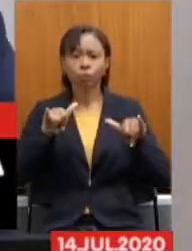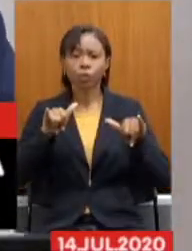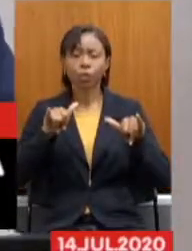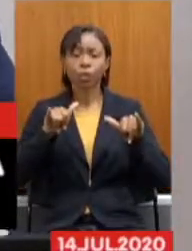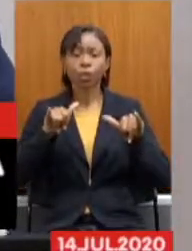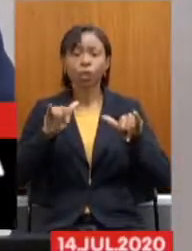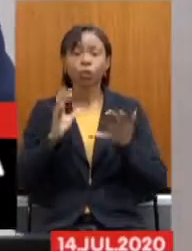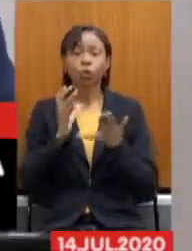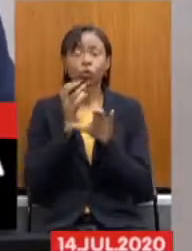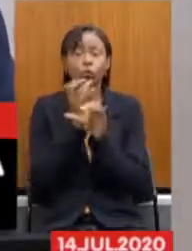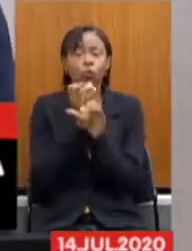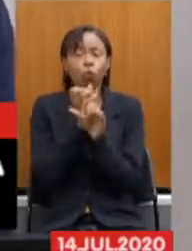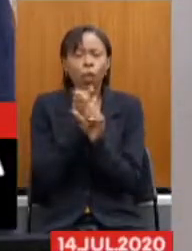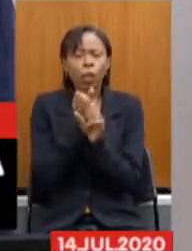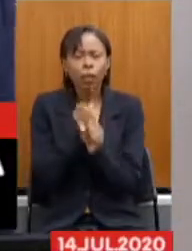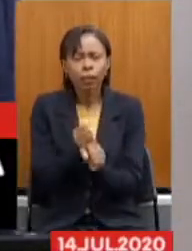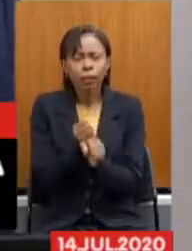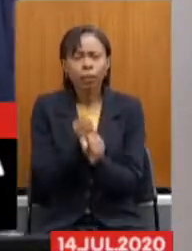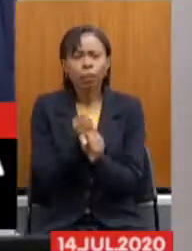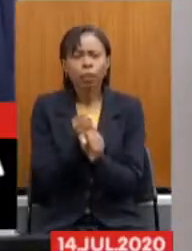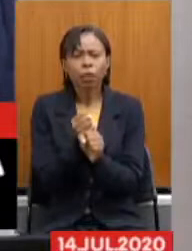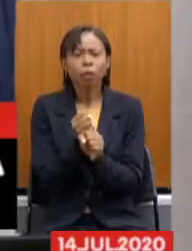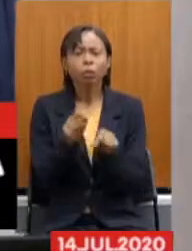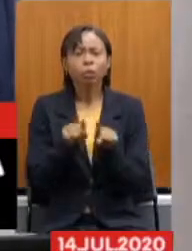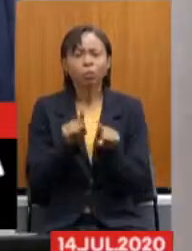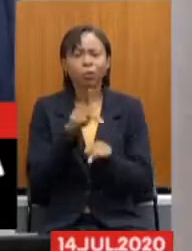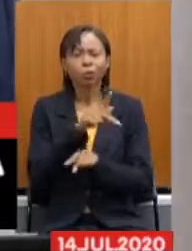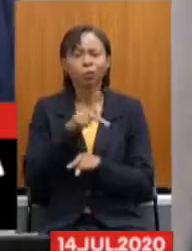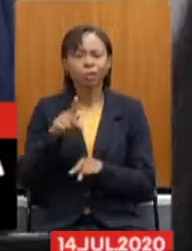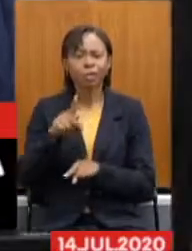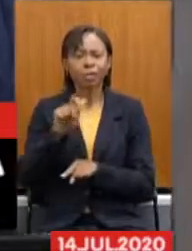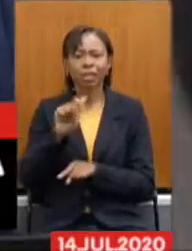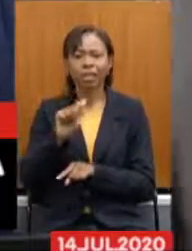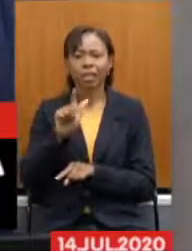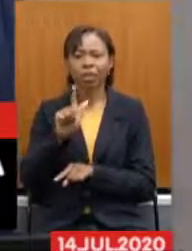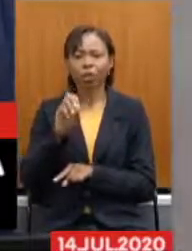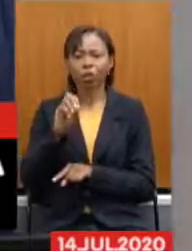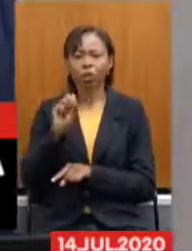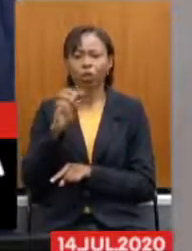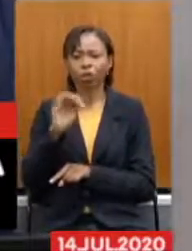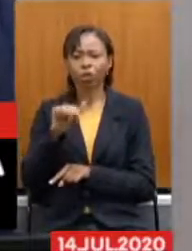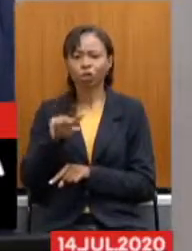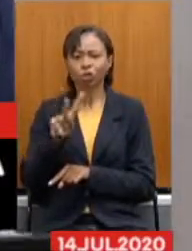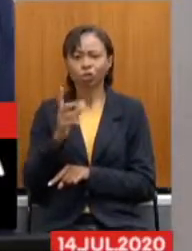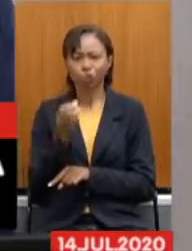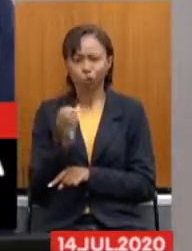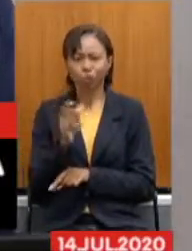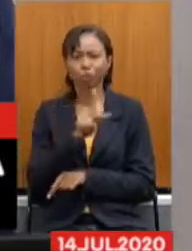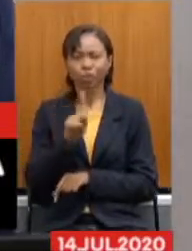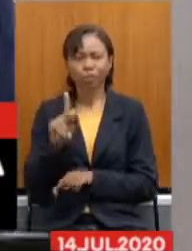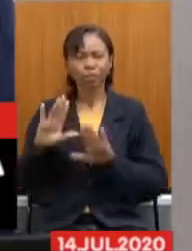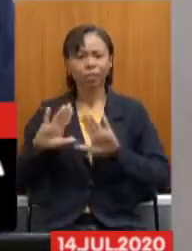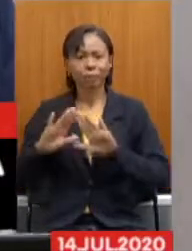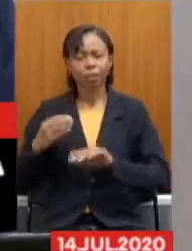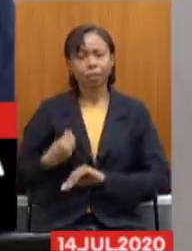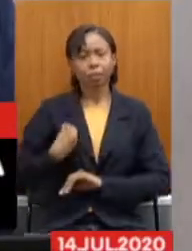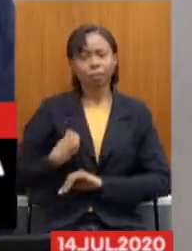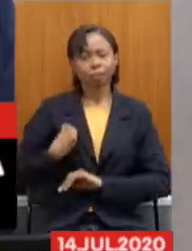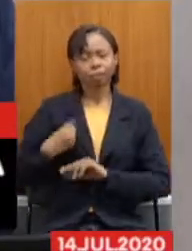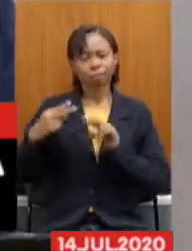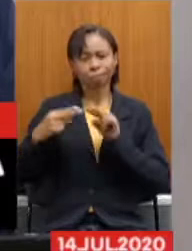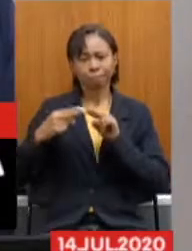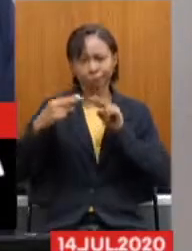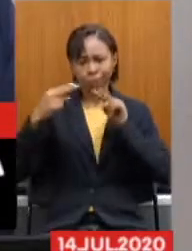totalidade, inclusive o presidente Agustinho Patrus, filho, participando remoto desta